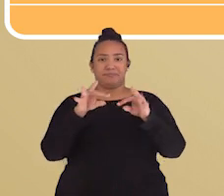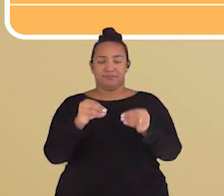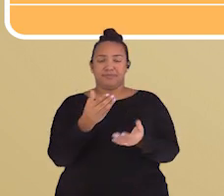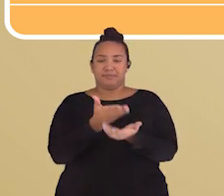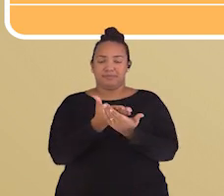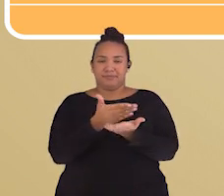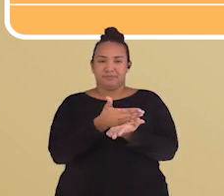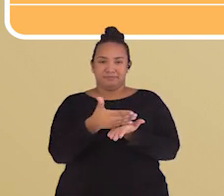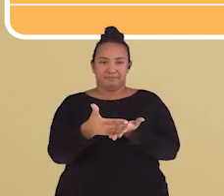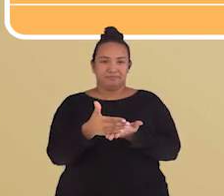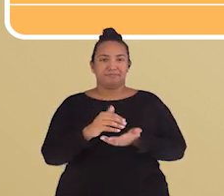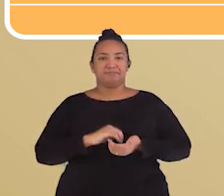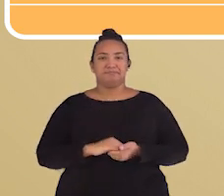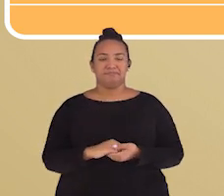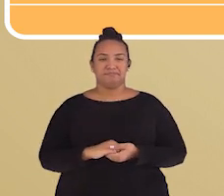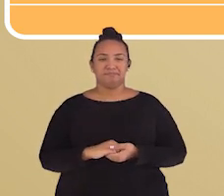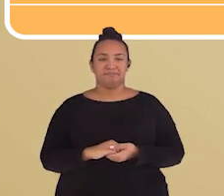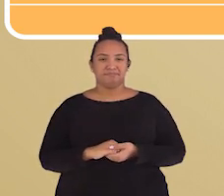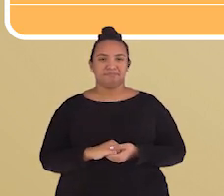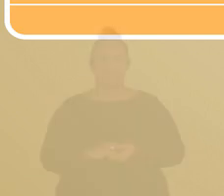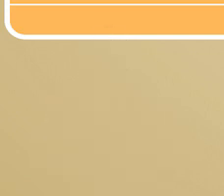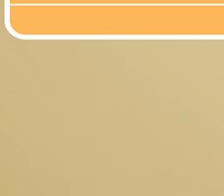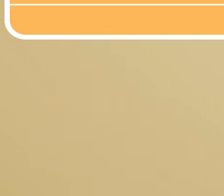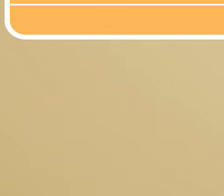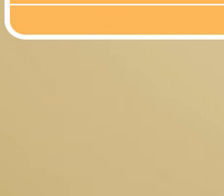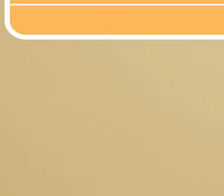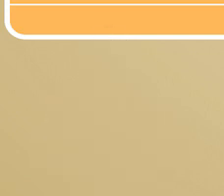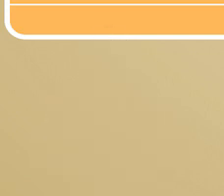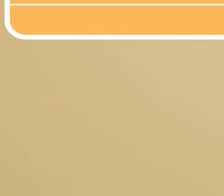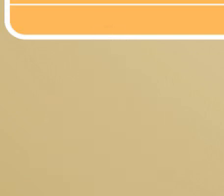pegar tudo para que possamos continuar. Vamos lá?